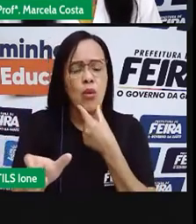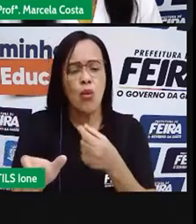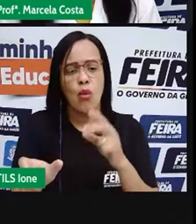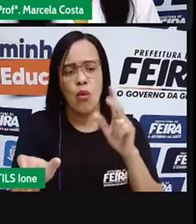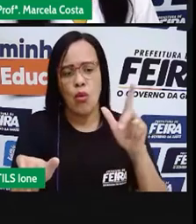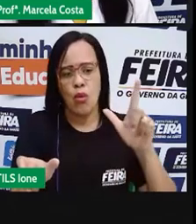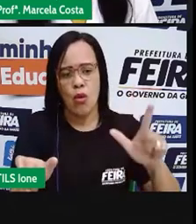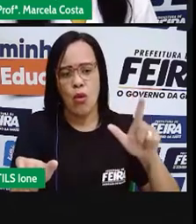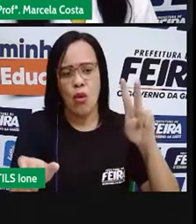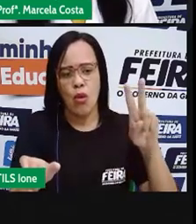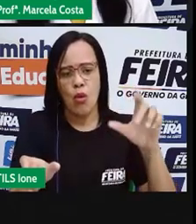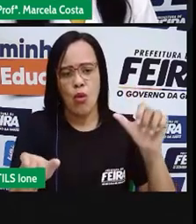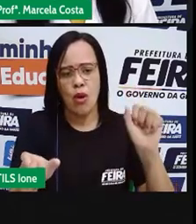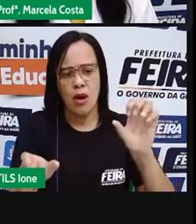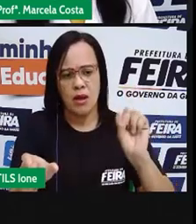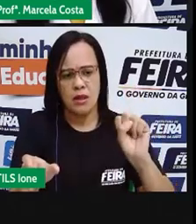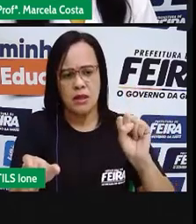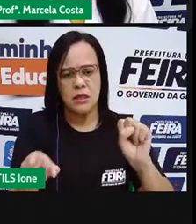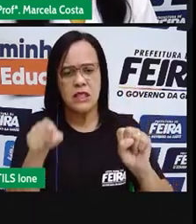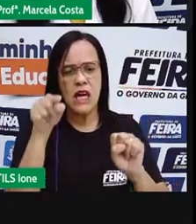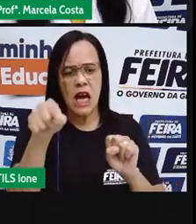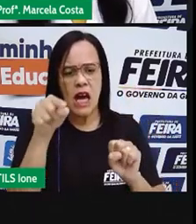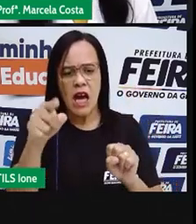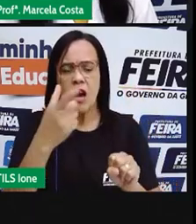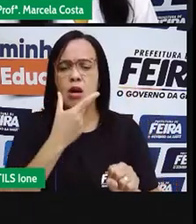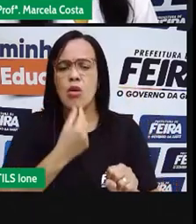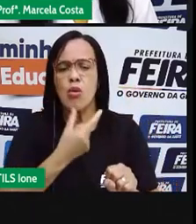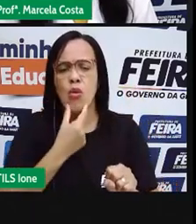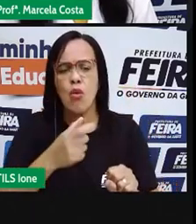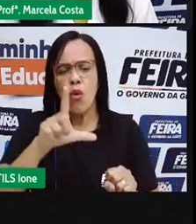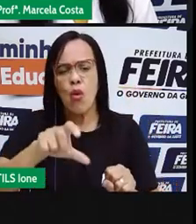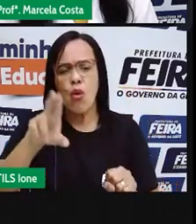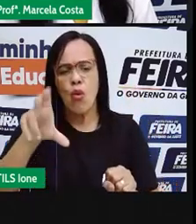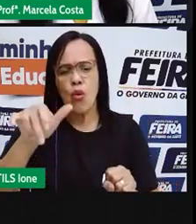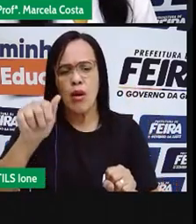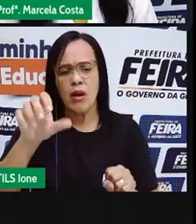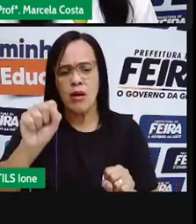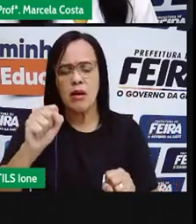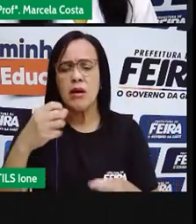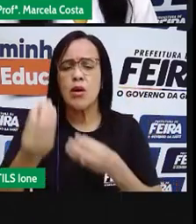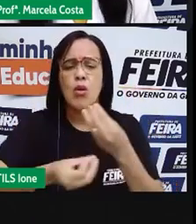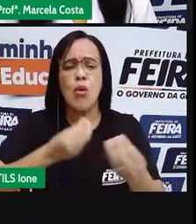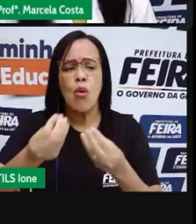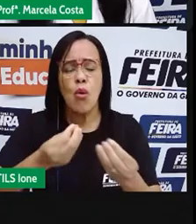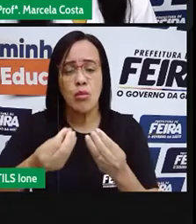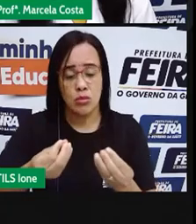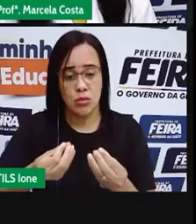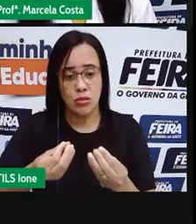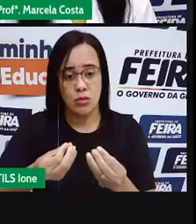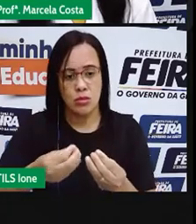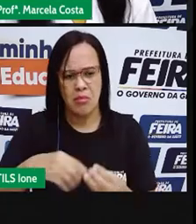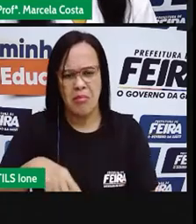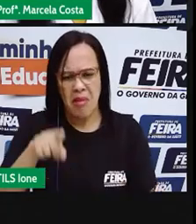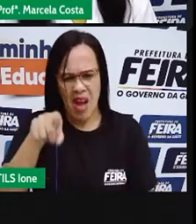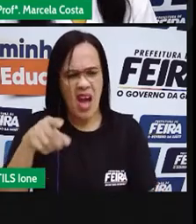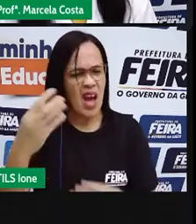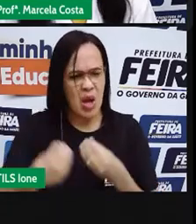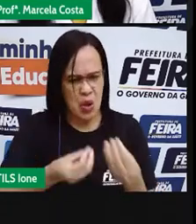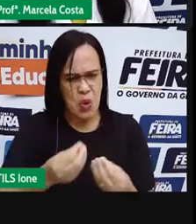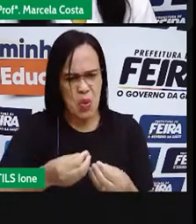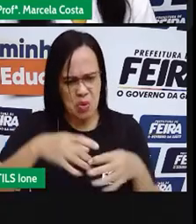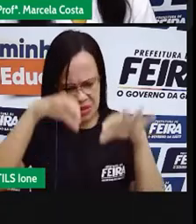Vocês acham que o Lucas, ali no início, ele estava se comportando da maneira